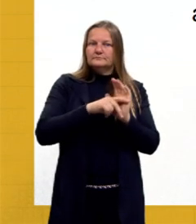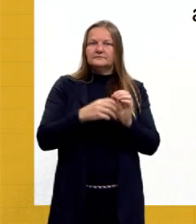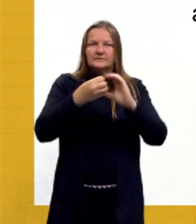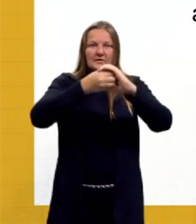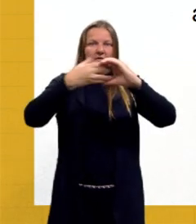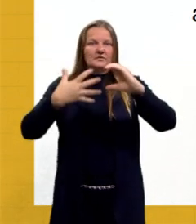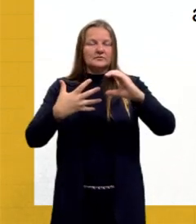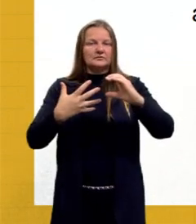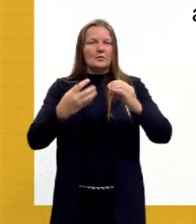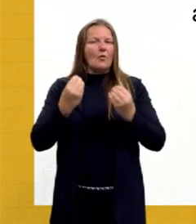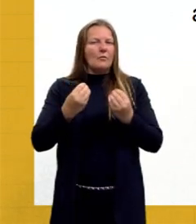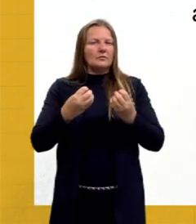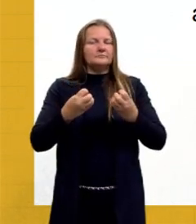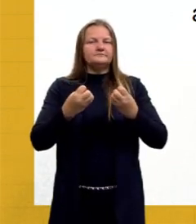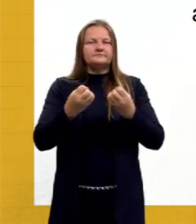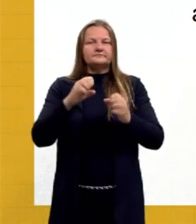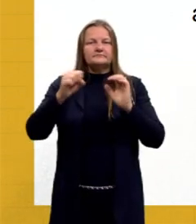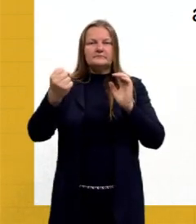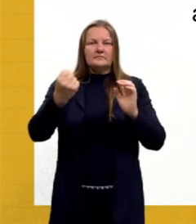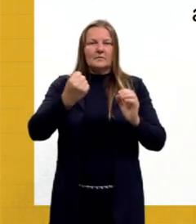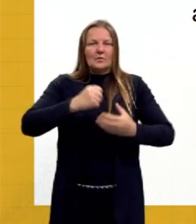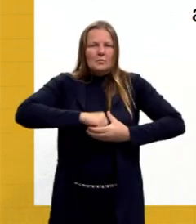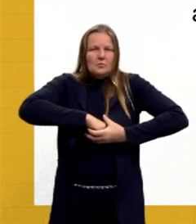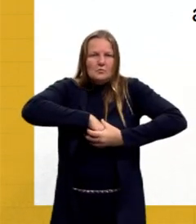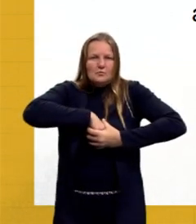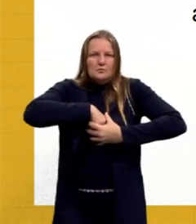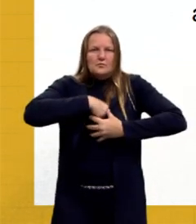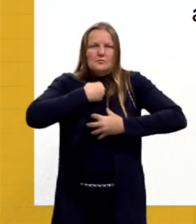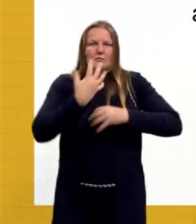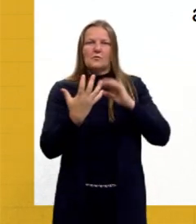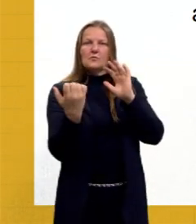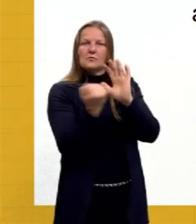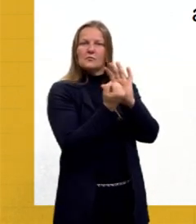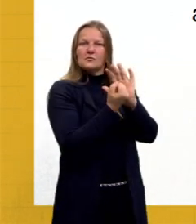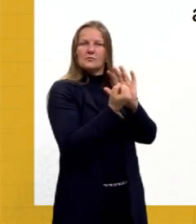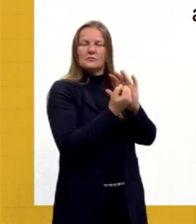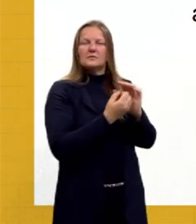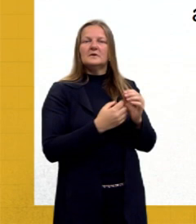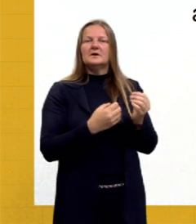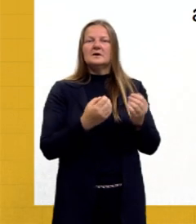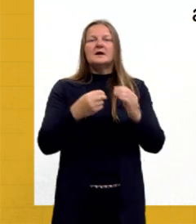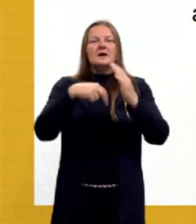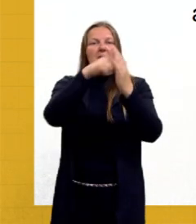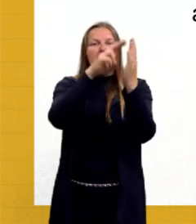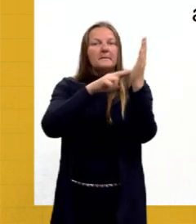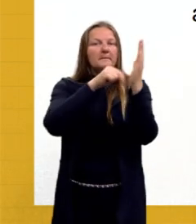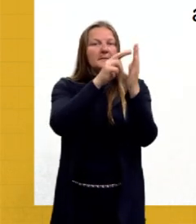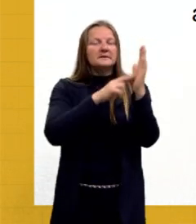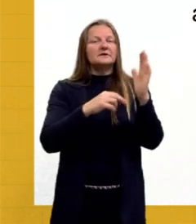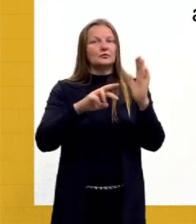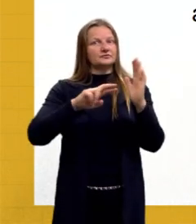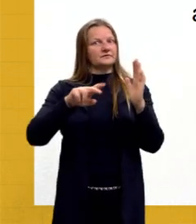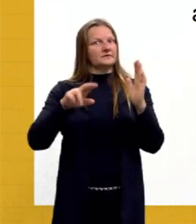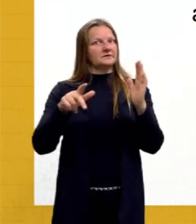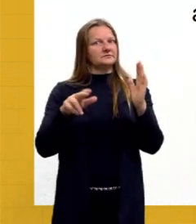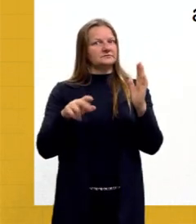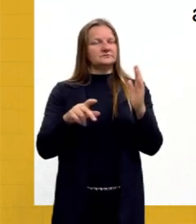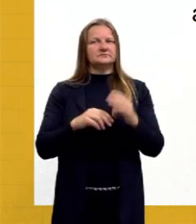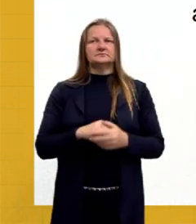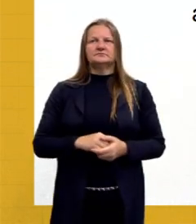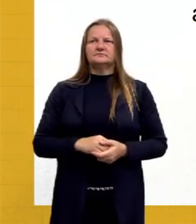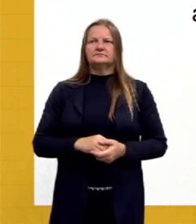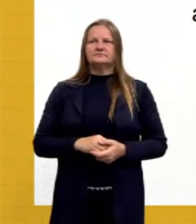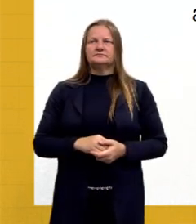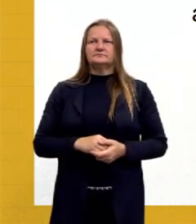características do expressionismo. Percebam que é uma outra característica de pincelada aqui. Nós temos uma